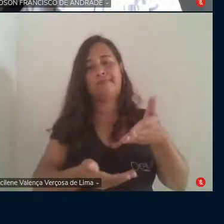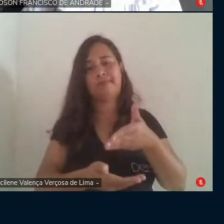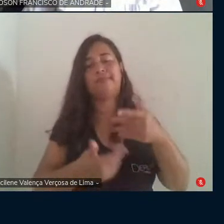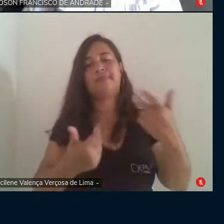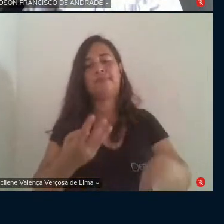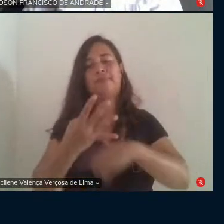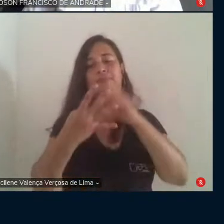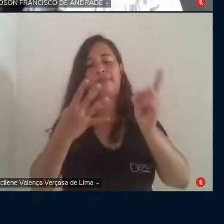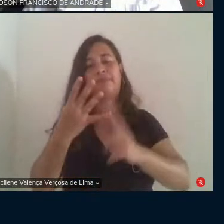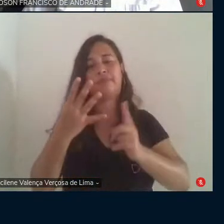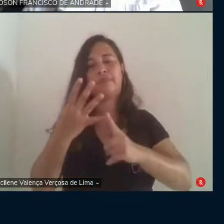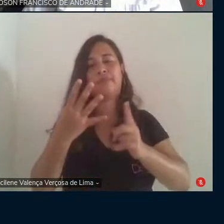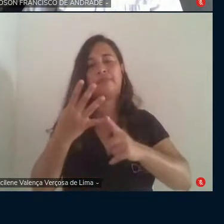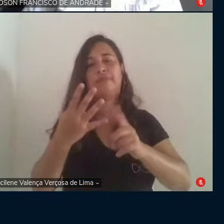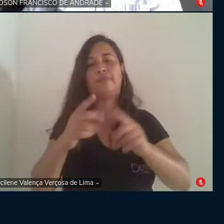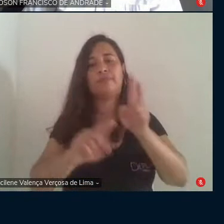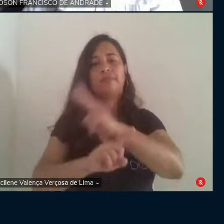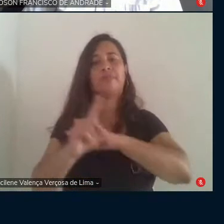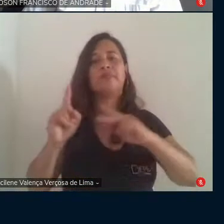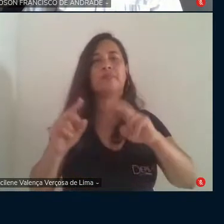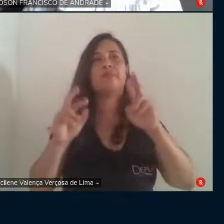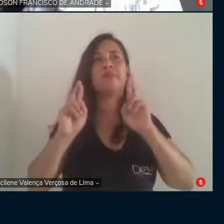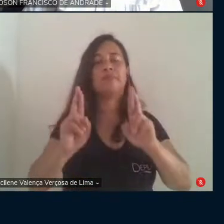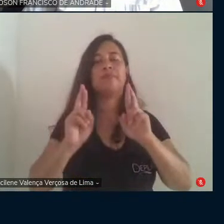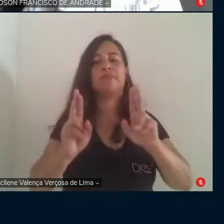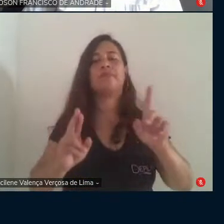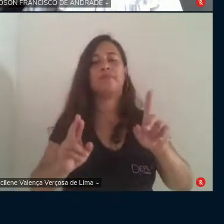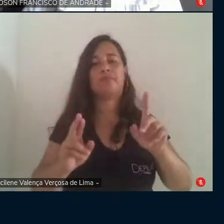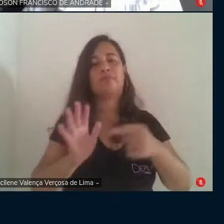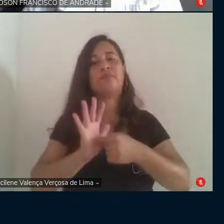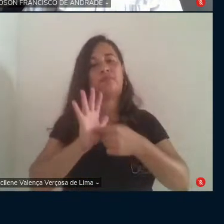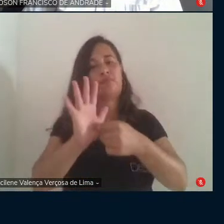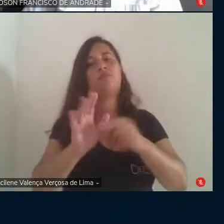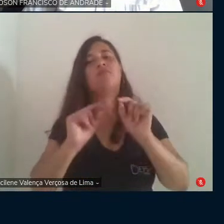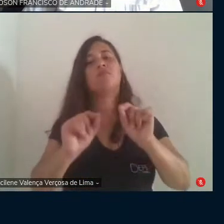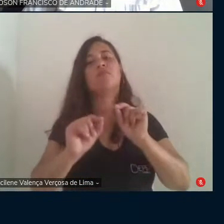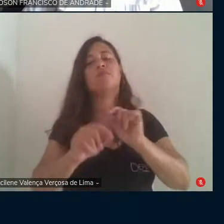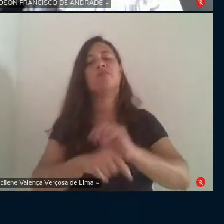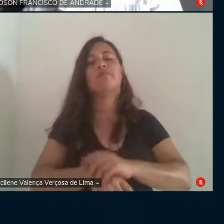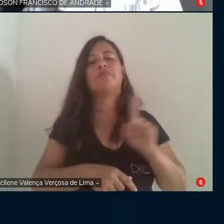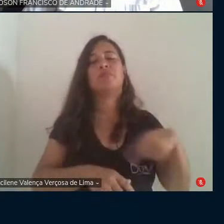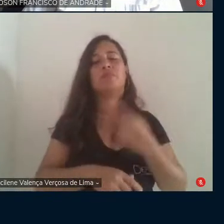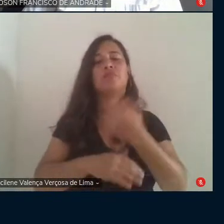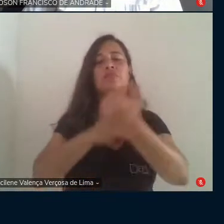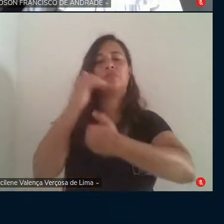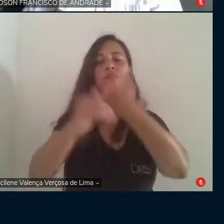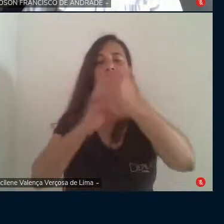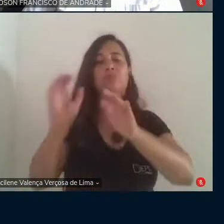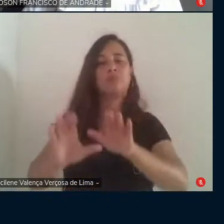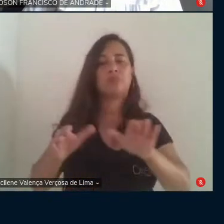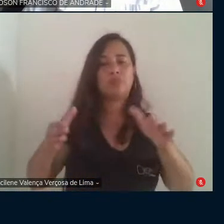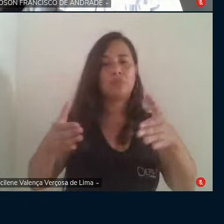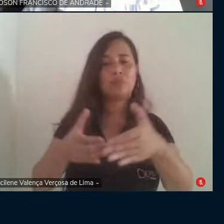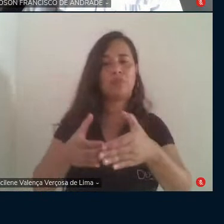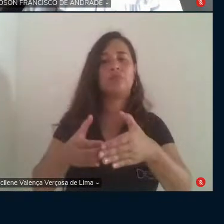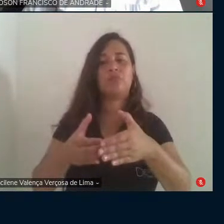elemento dessa perspectiva esperançosa que trago é a nossa construção coletiva através